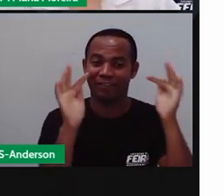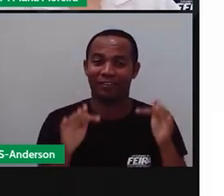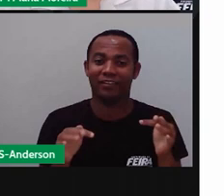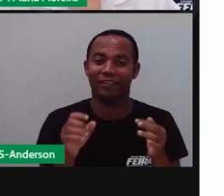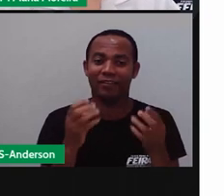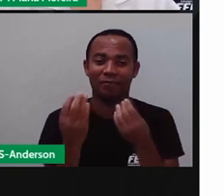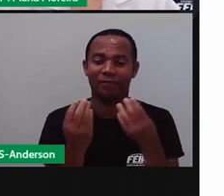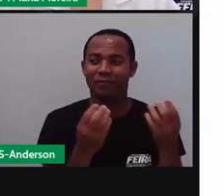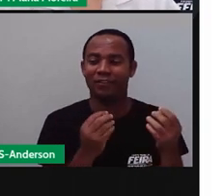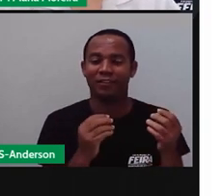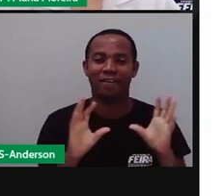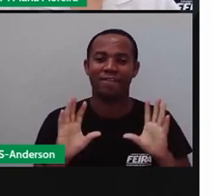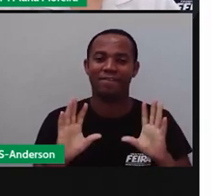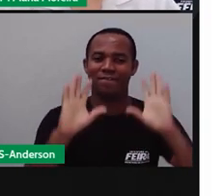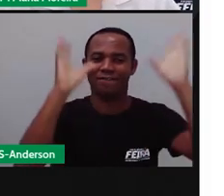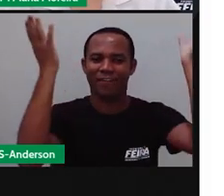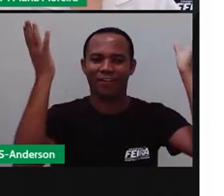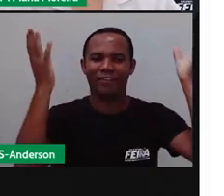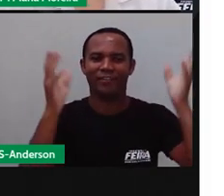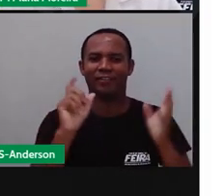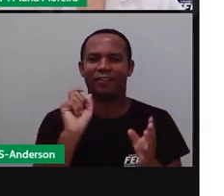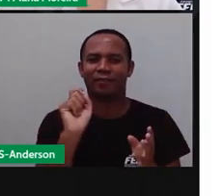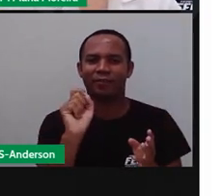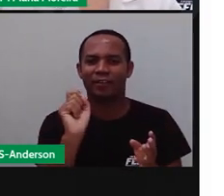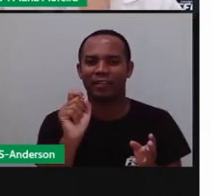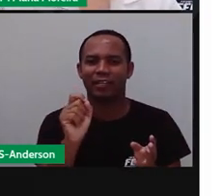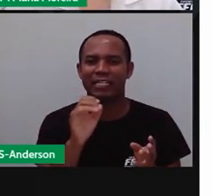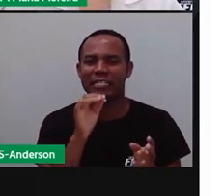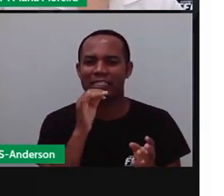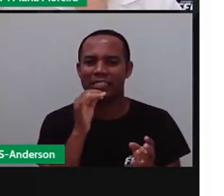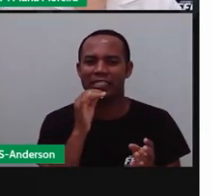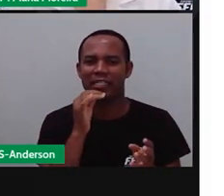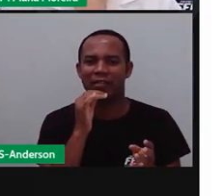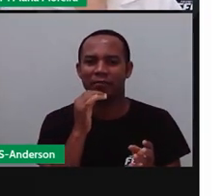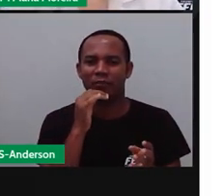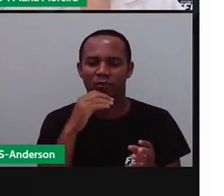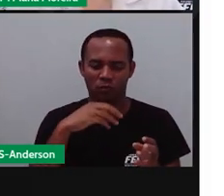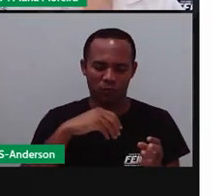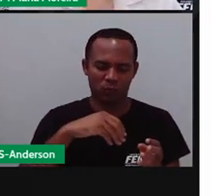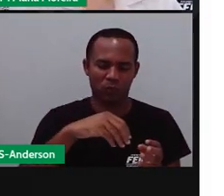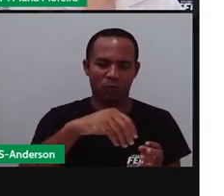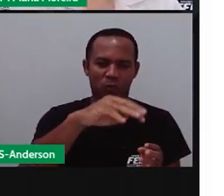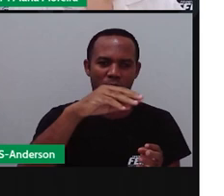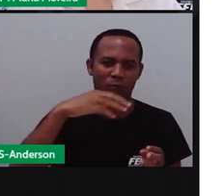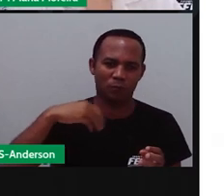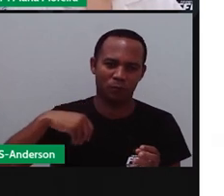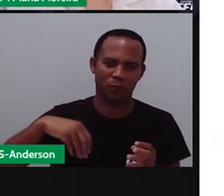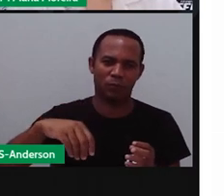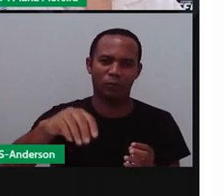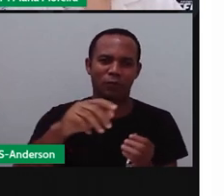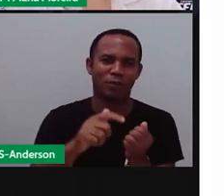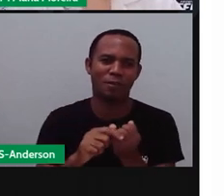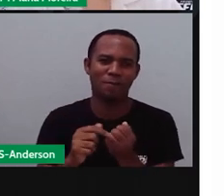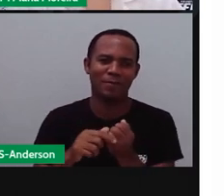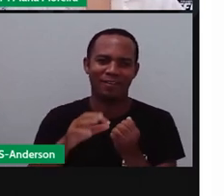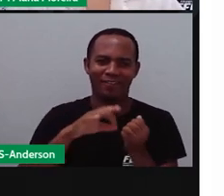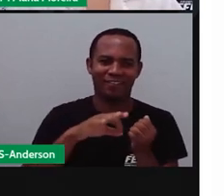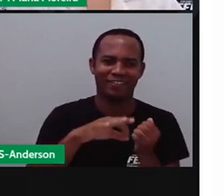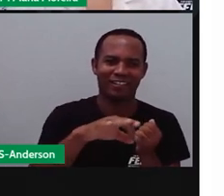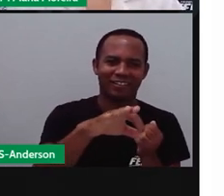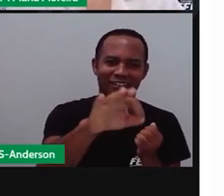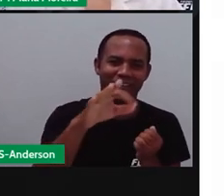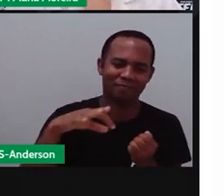Para tantas comemorações durante o mês de junho. A fertilidade da terra. Lembra que a Pró começou aqui falando sobre o solo?